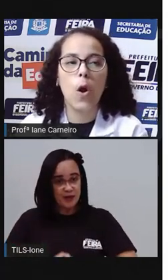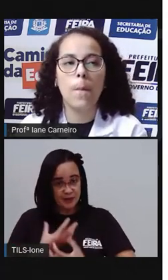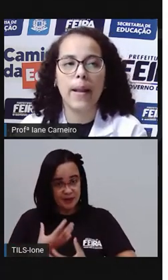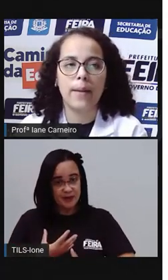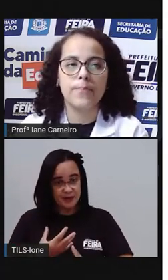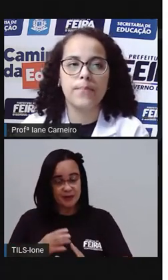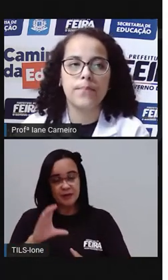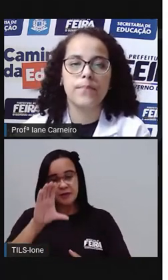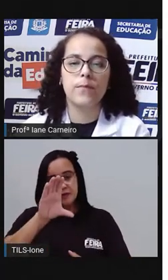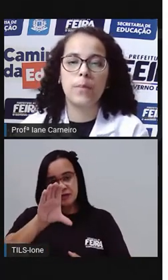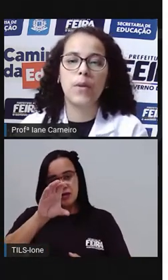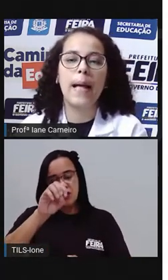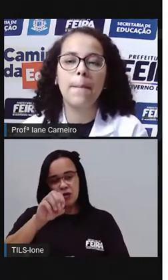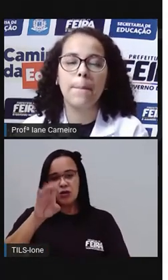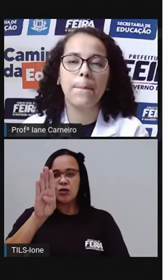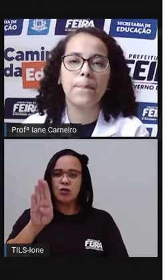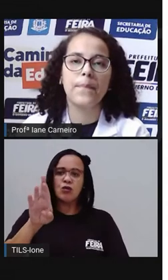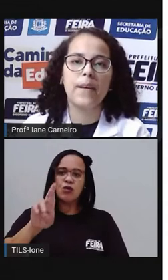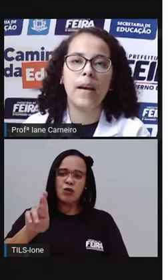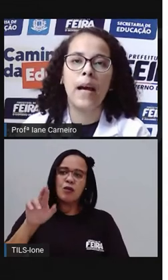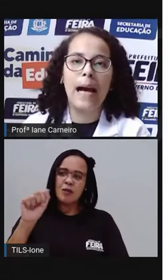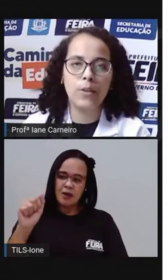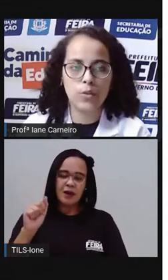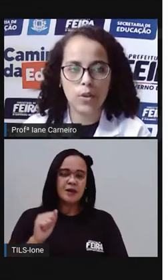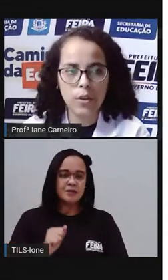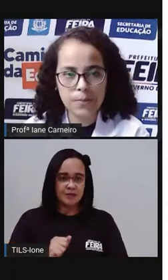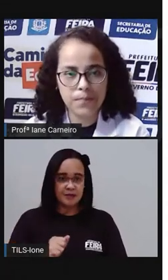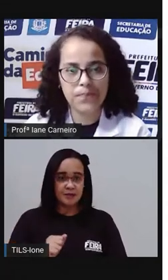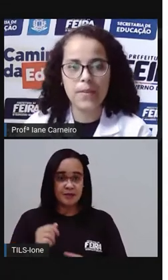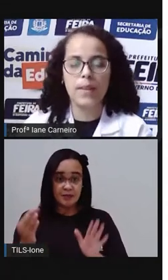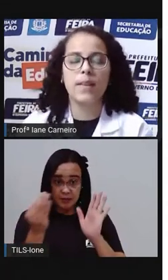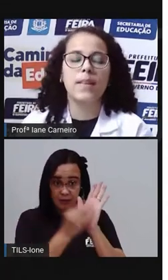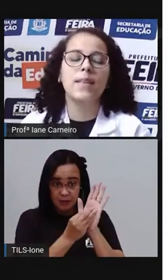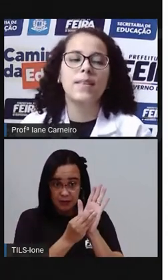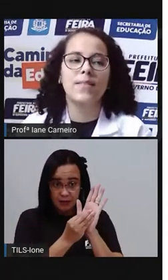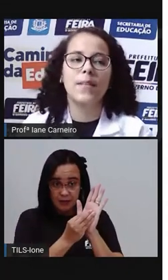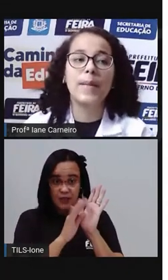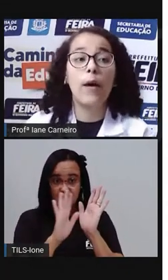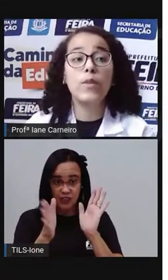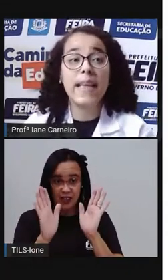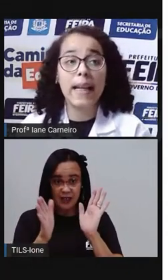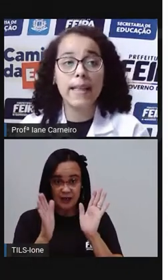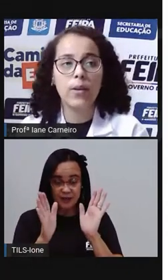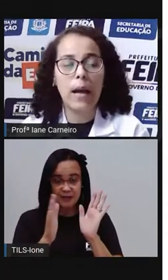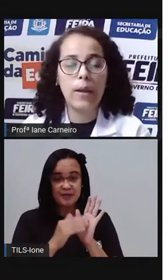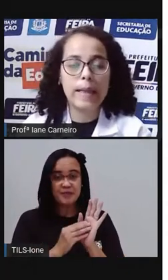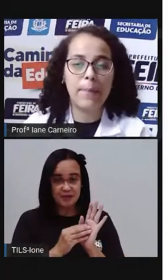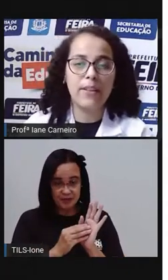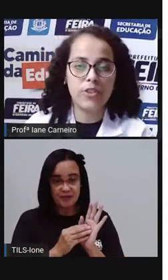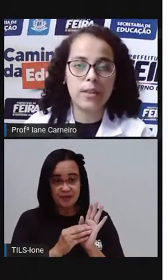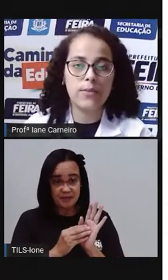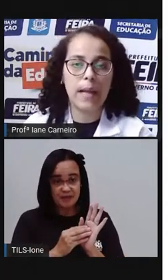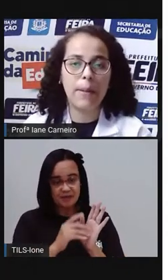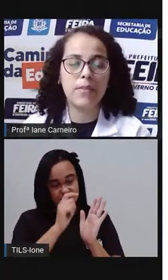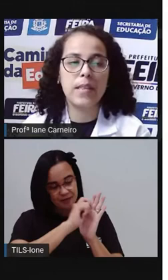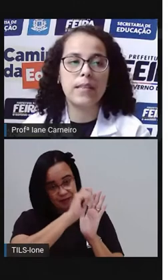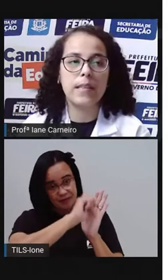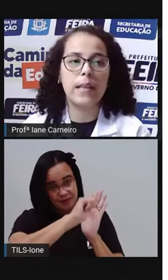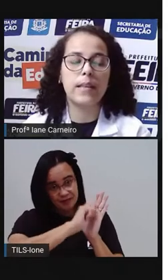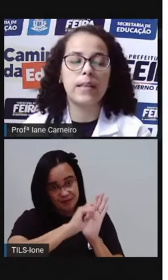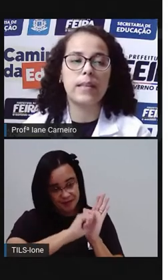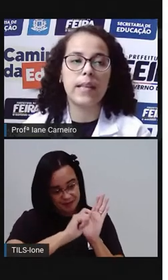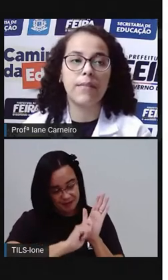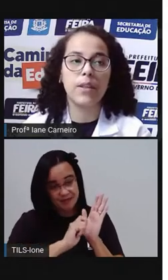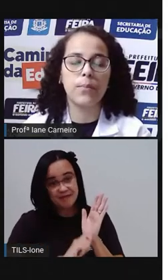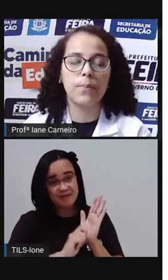Cobra. Vamos lá? Anotou? Vamos lá, usem a letra bastão, tá? Para vocês